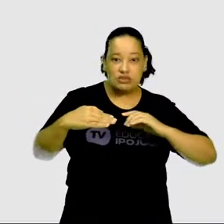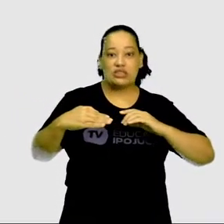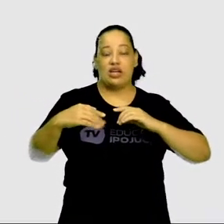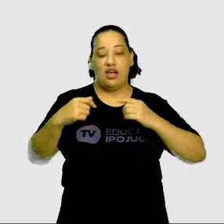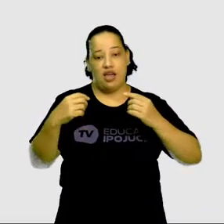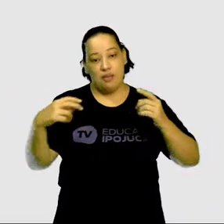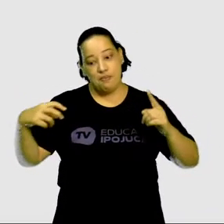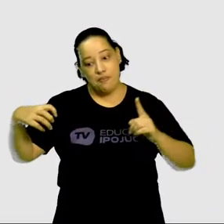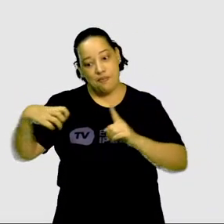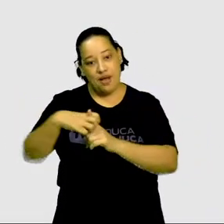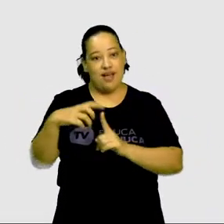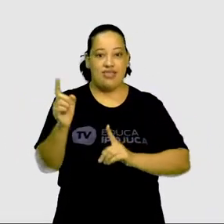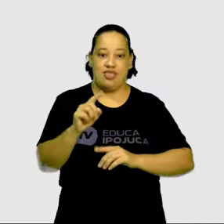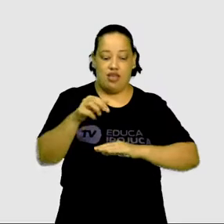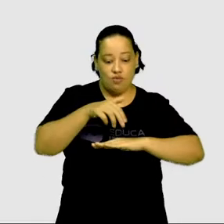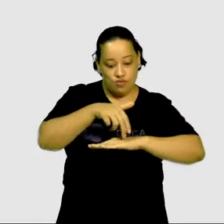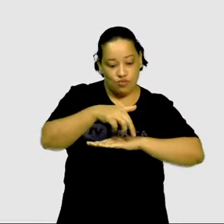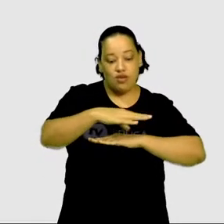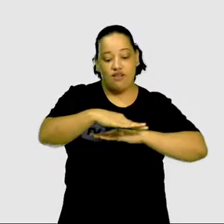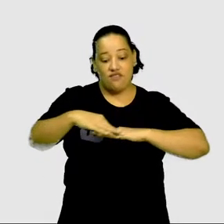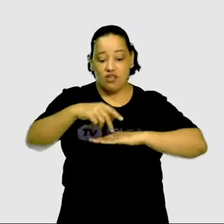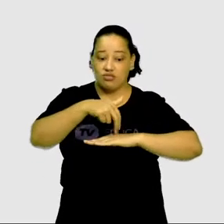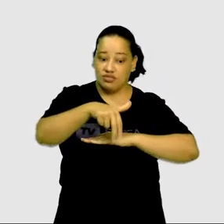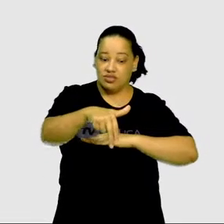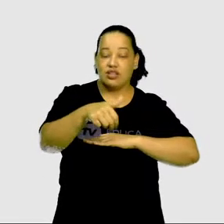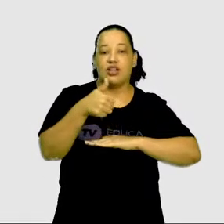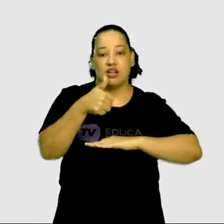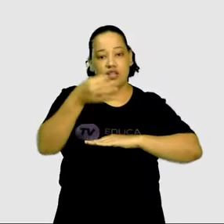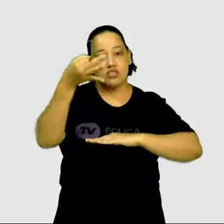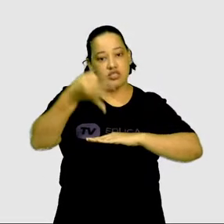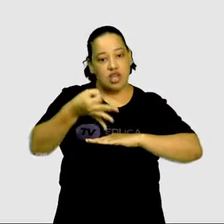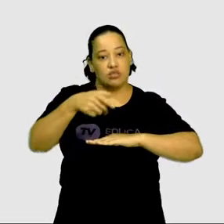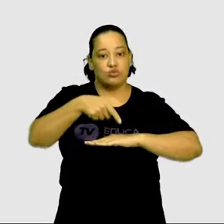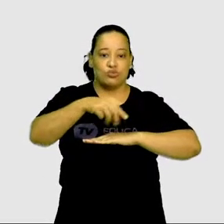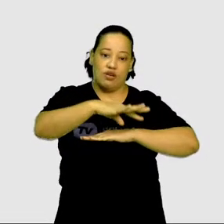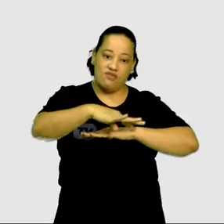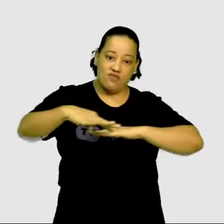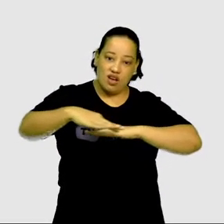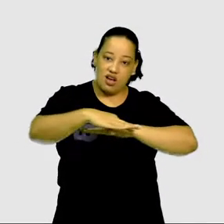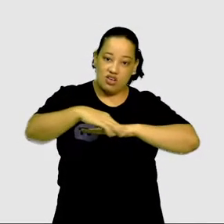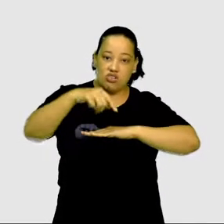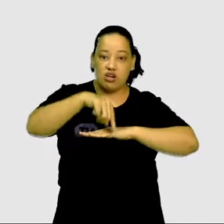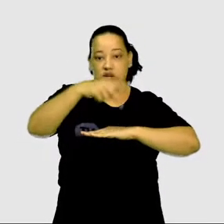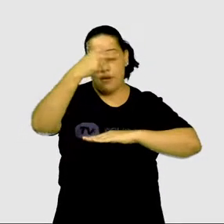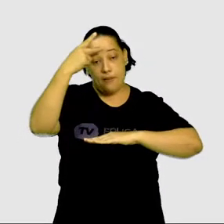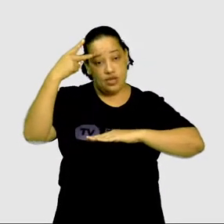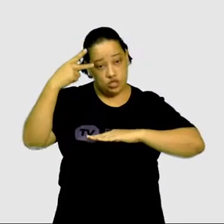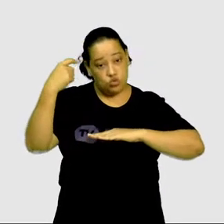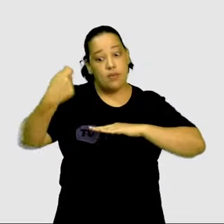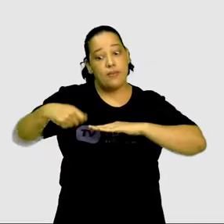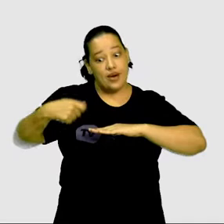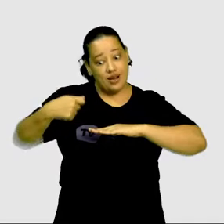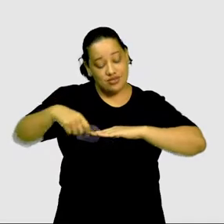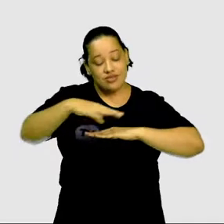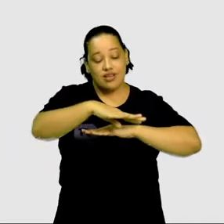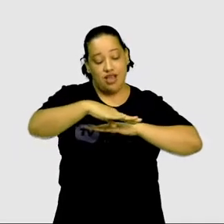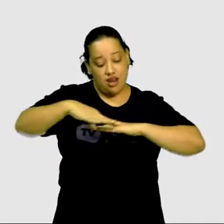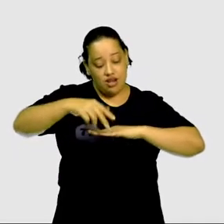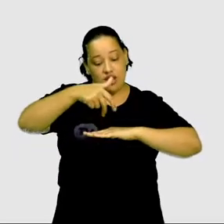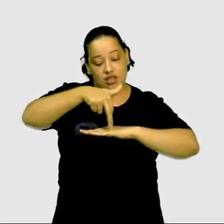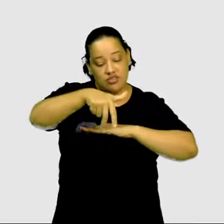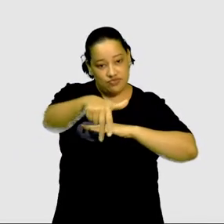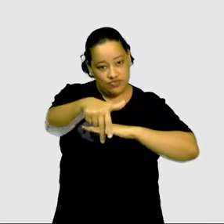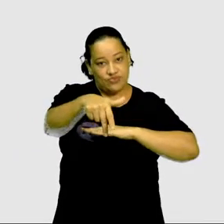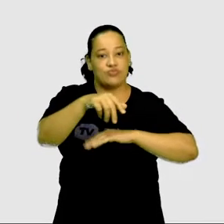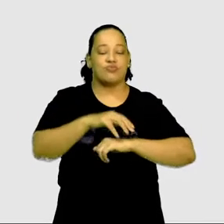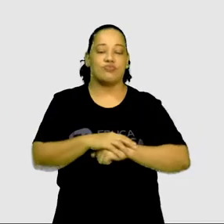adequado, no lugar correto, que é a faixa de pedestre. É onde as pessoas devem atravessar a